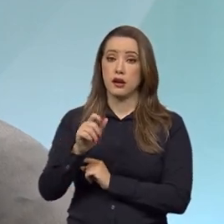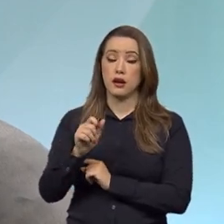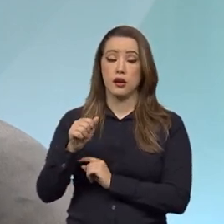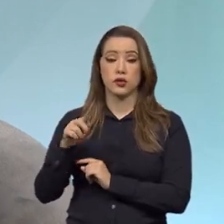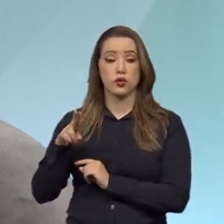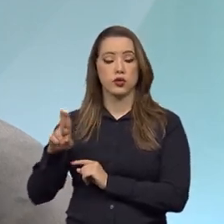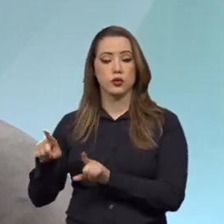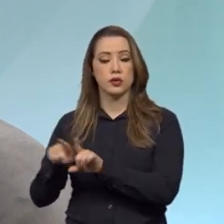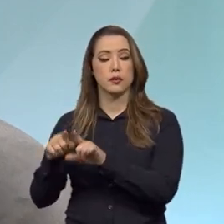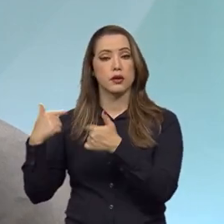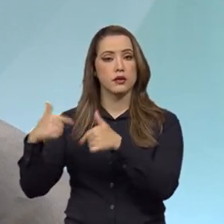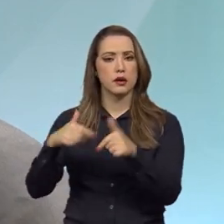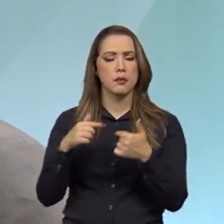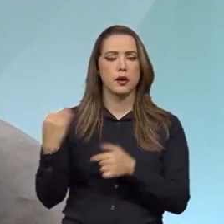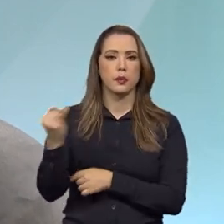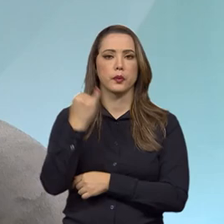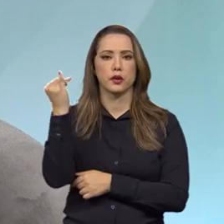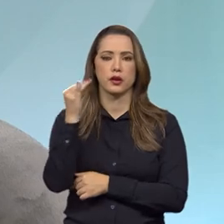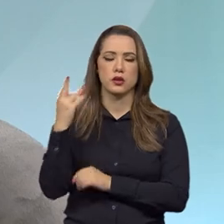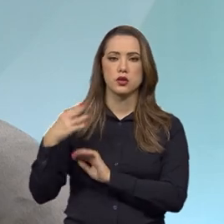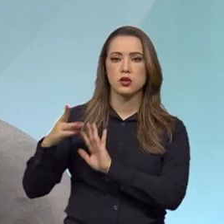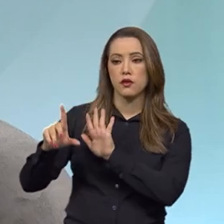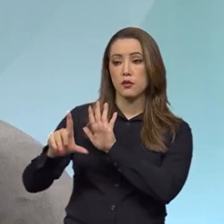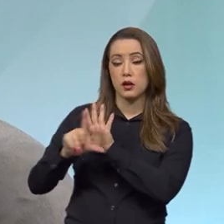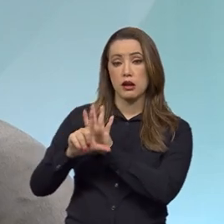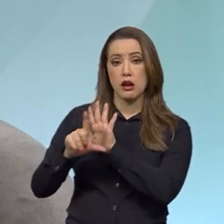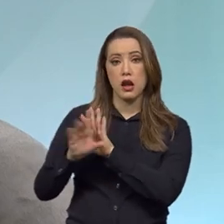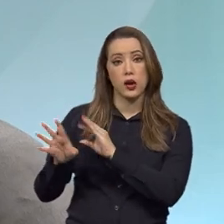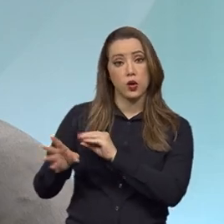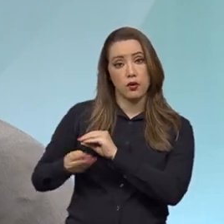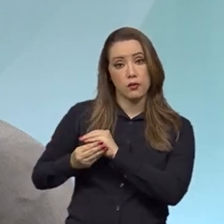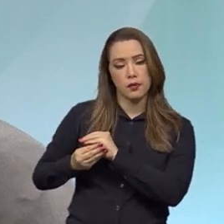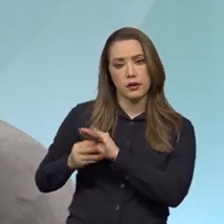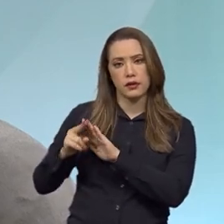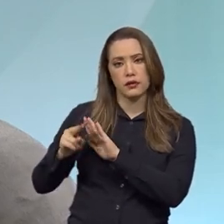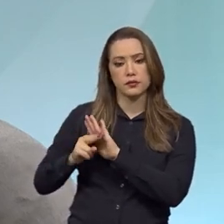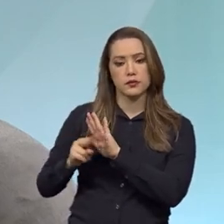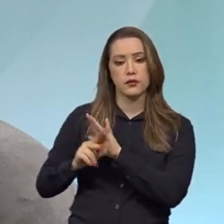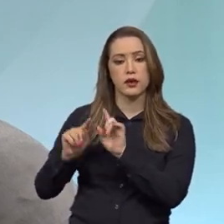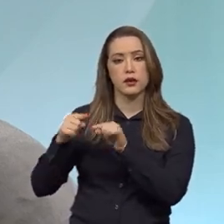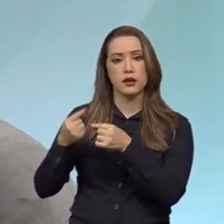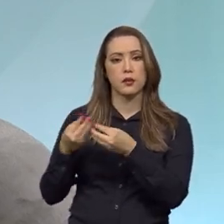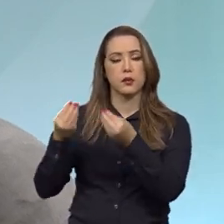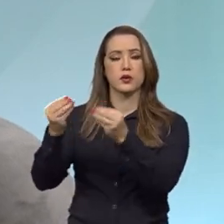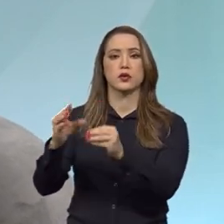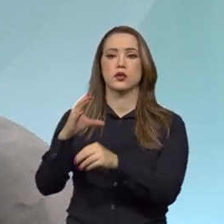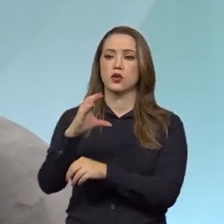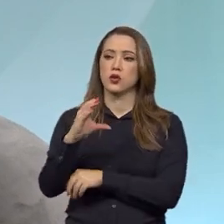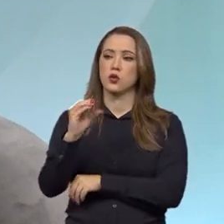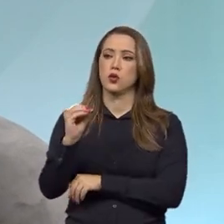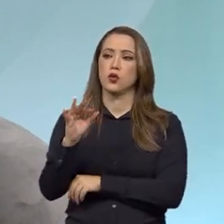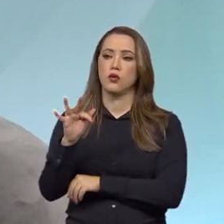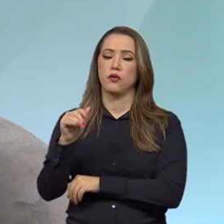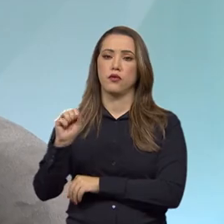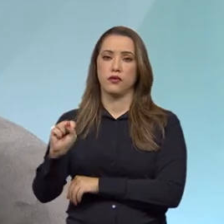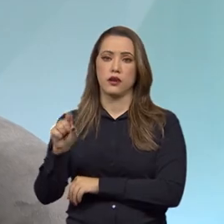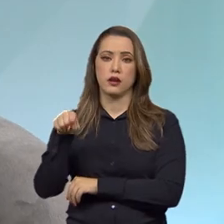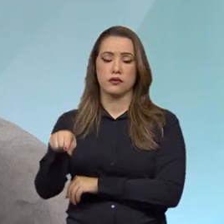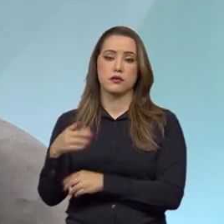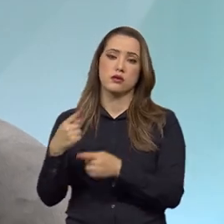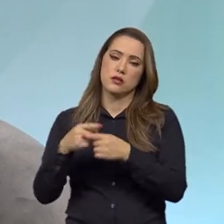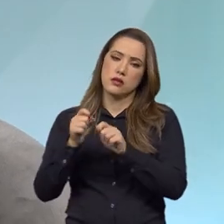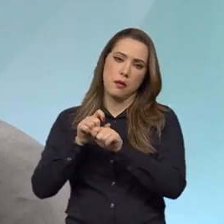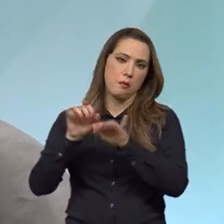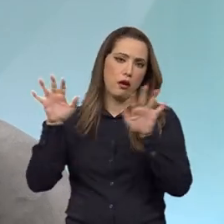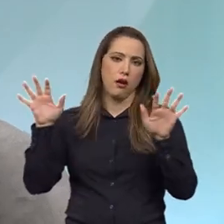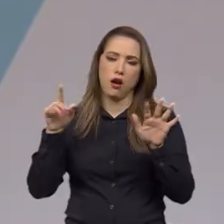regulamentando a questão. No entanto, isso foi ao CONFAS e no entendimento da Advocacia Geral da União, isso é público, até porque